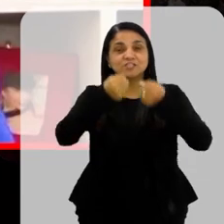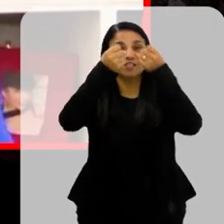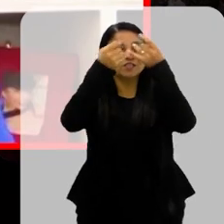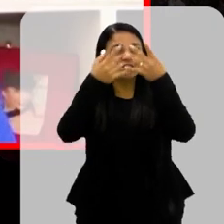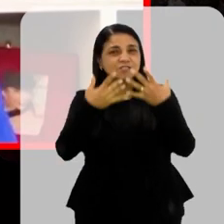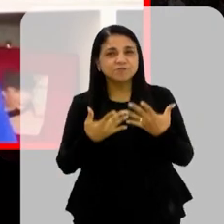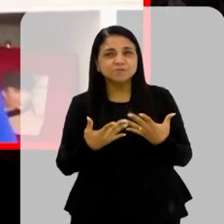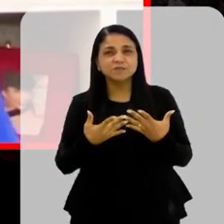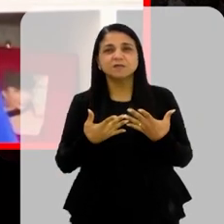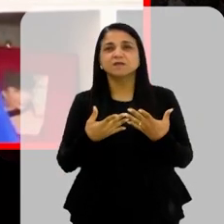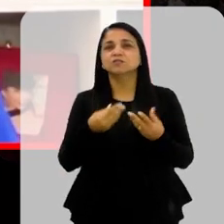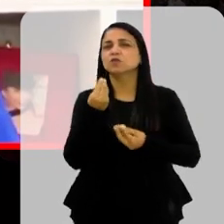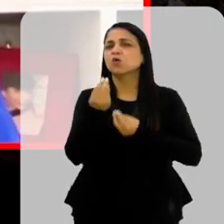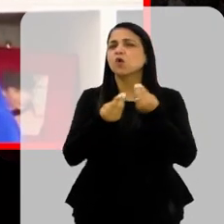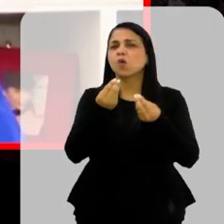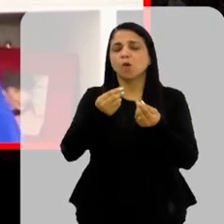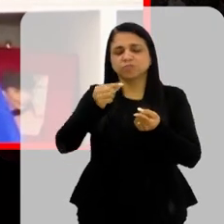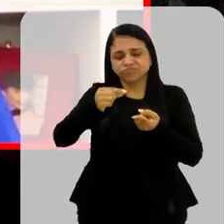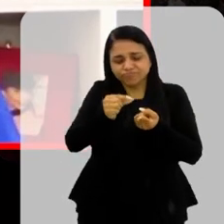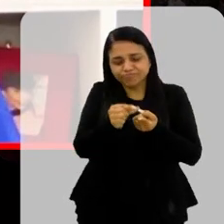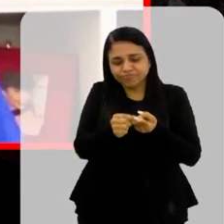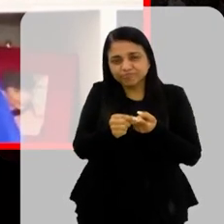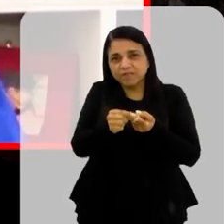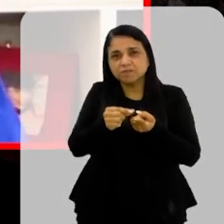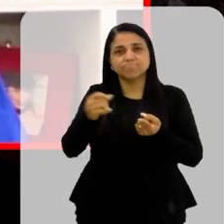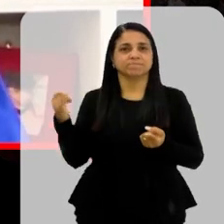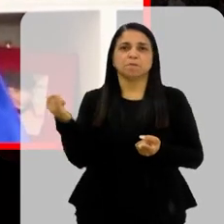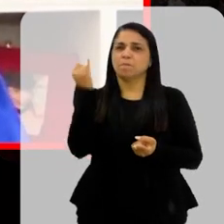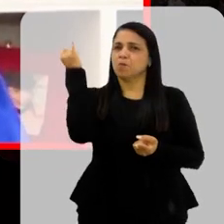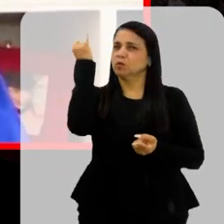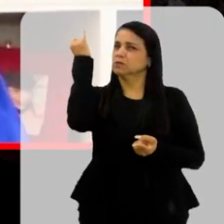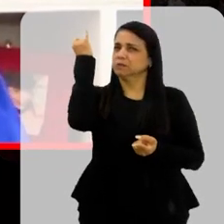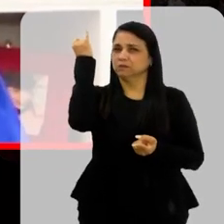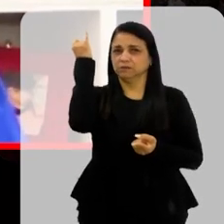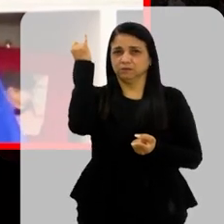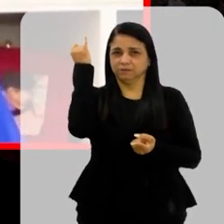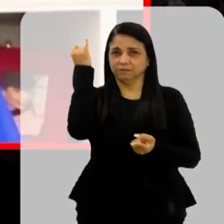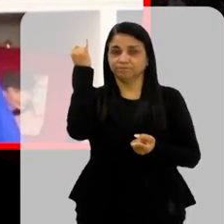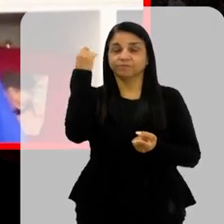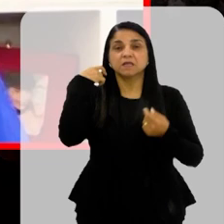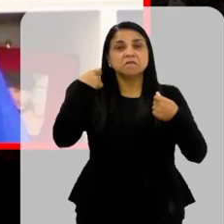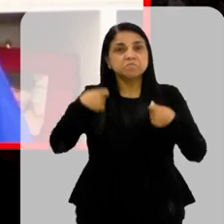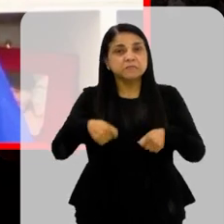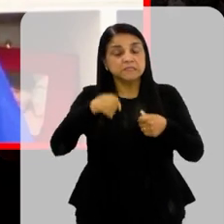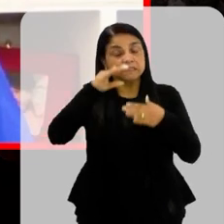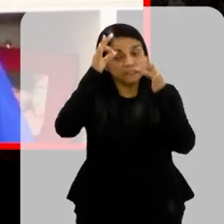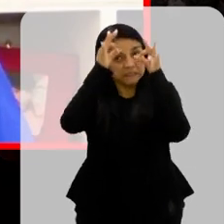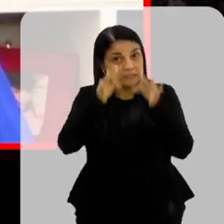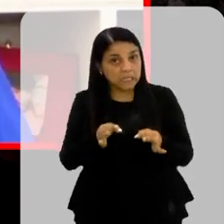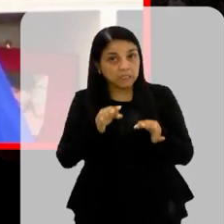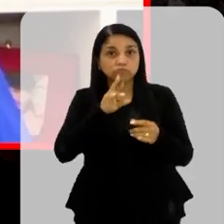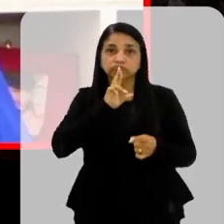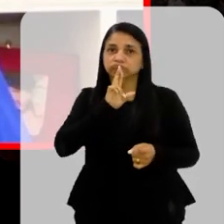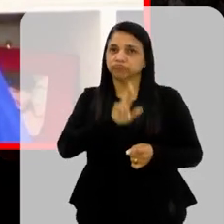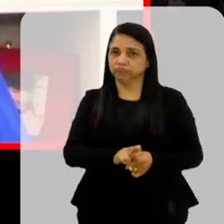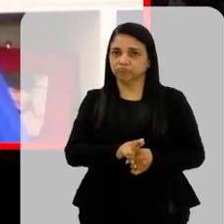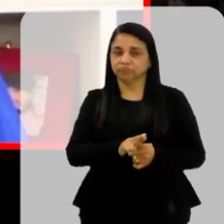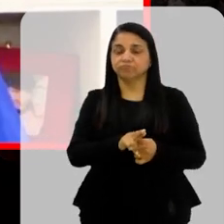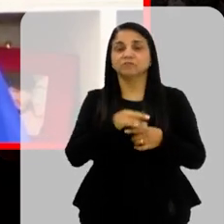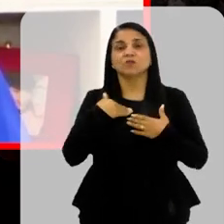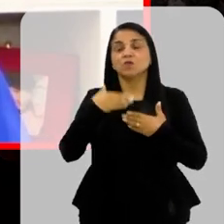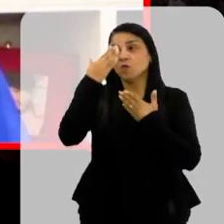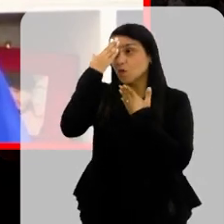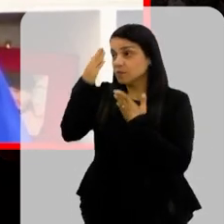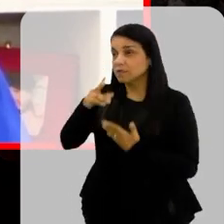explicando melhor Por que esses aparelhos são tão importantes para a gente E por que eles precisam ser tão precisos Então,